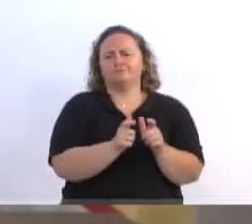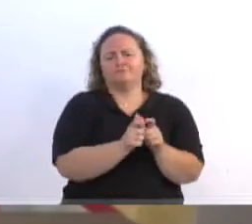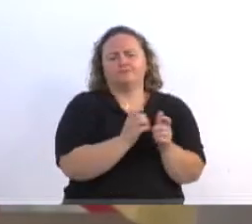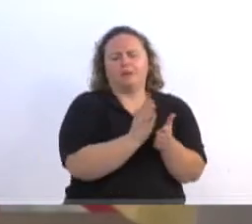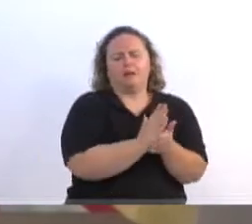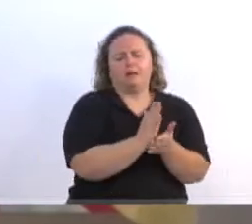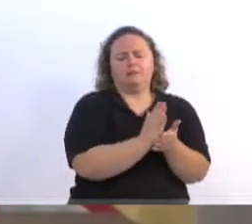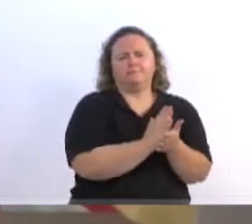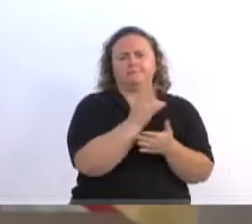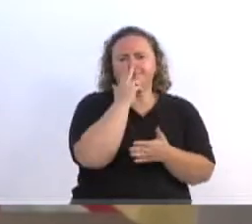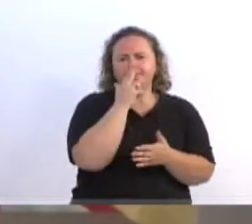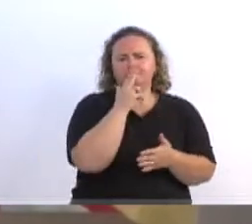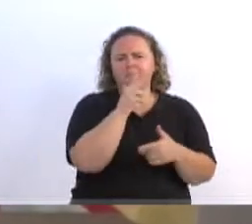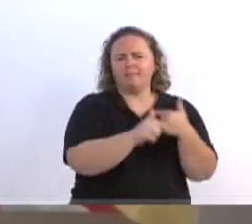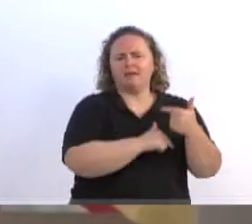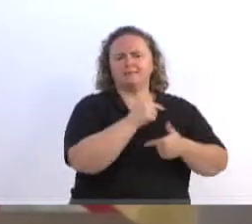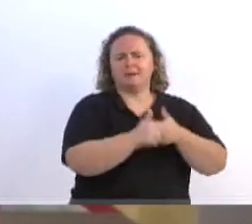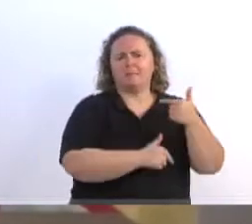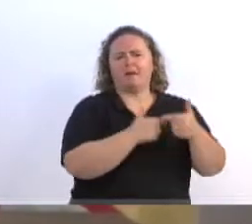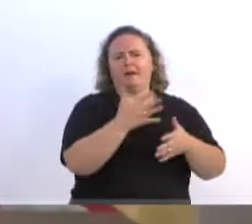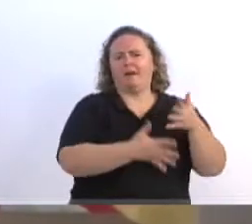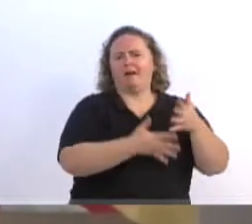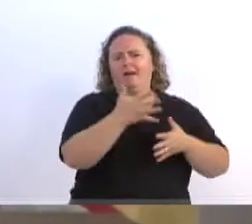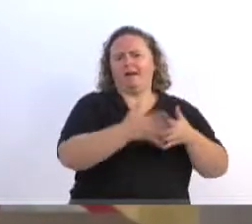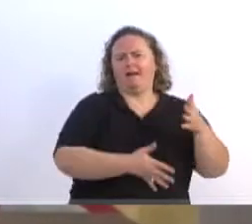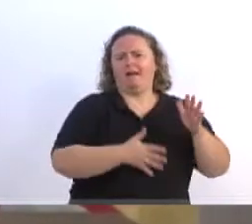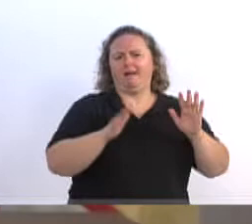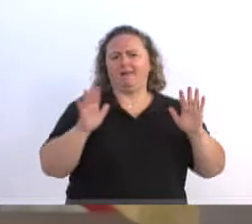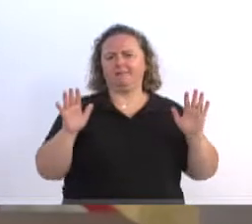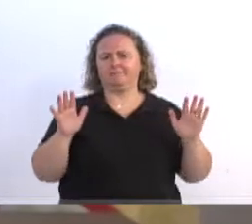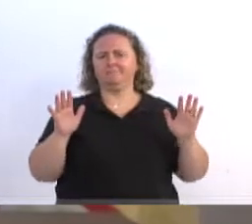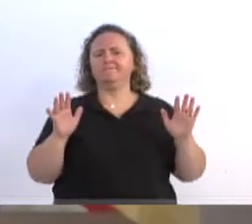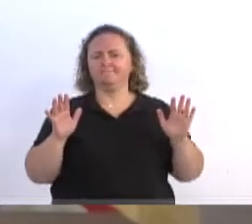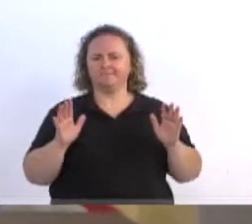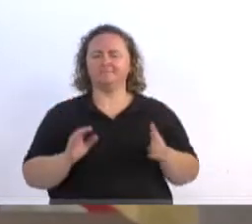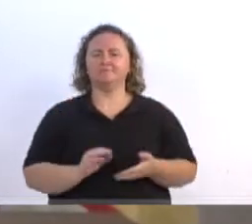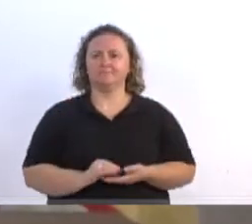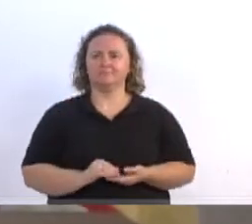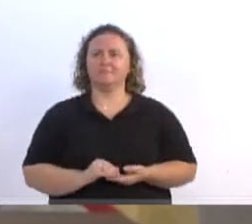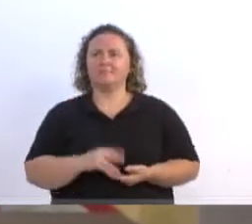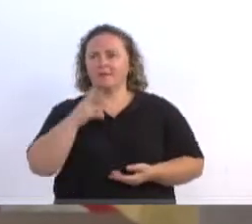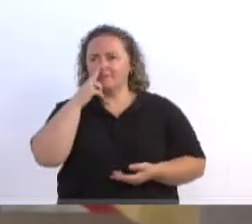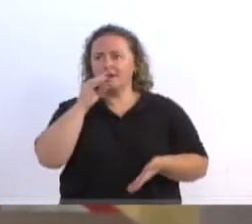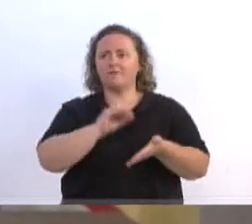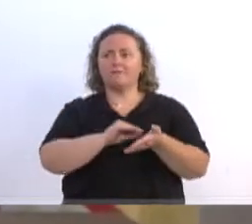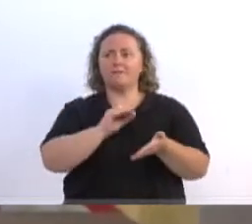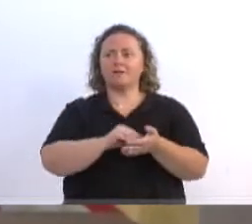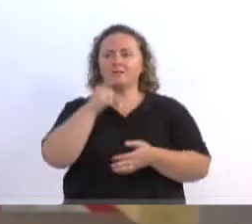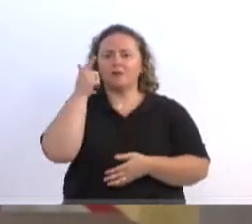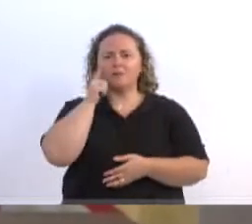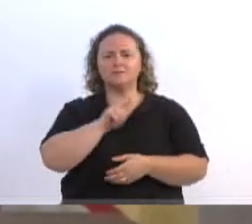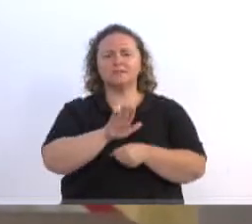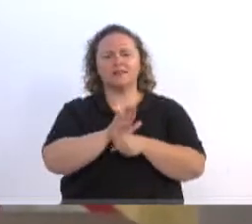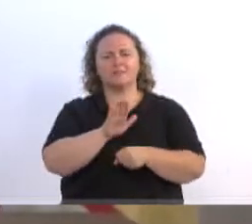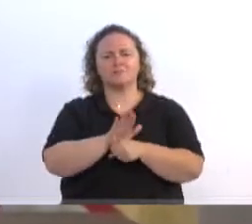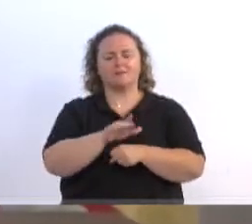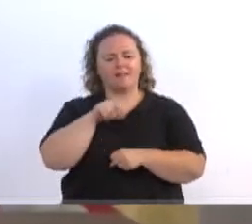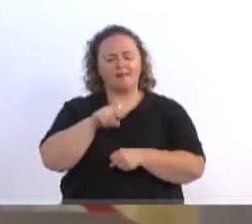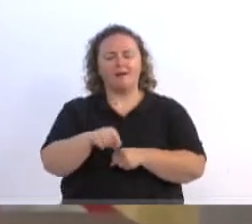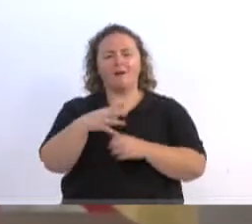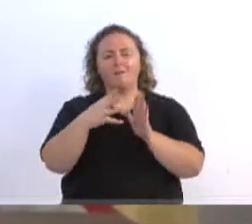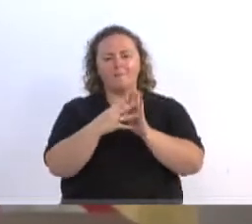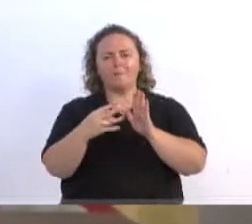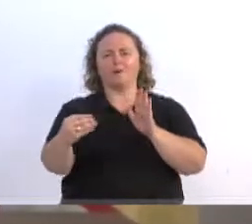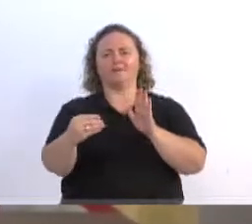burra, acaba trabalhando do lado ao contrário, que é aquele lado de negria, imagem das pessoas, e não trabalhar de forma conjunta, esse é o exemplo que